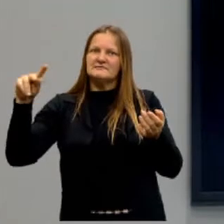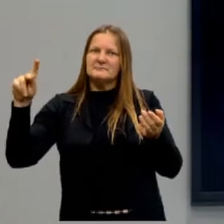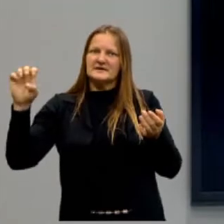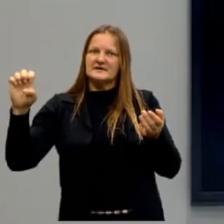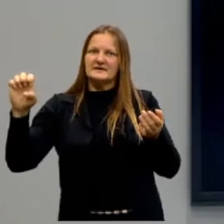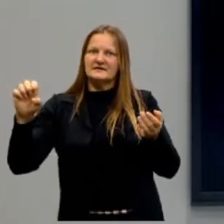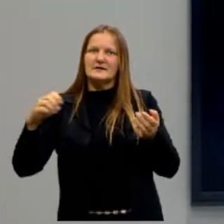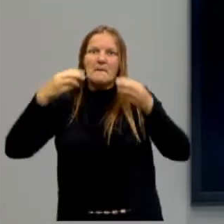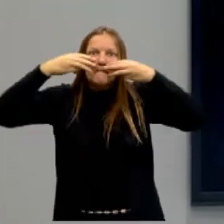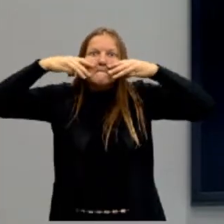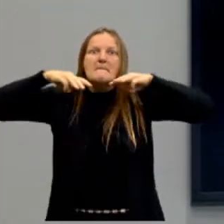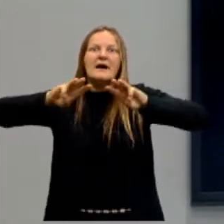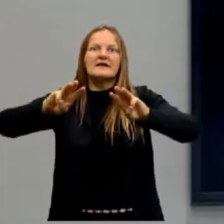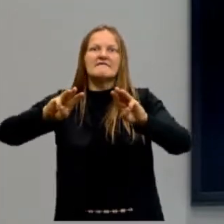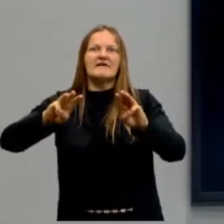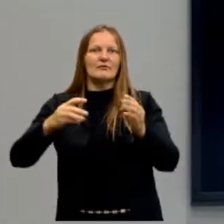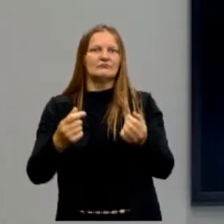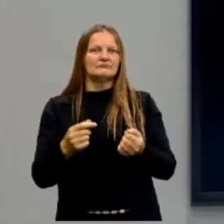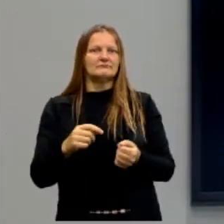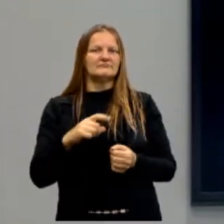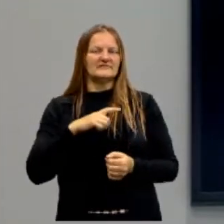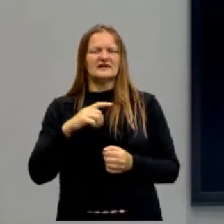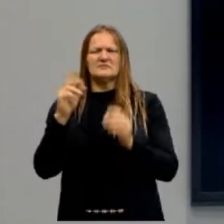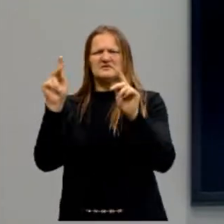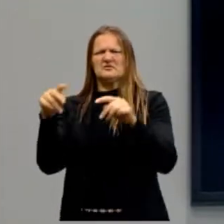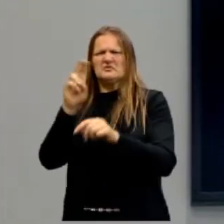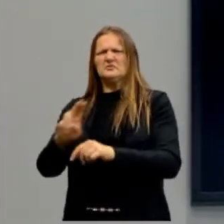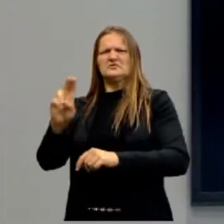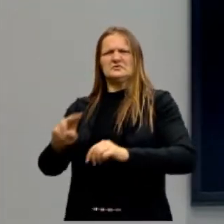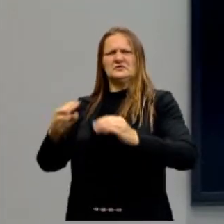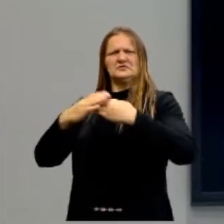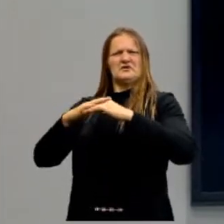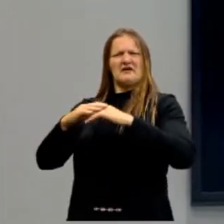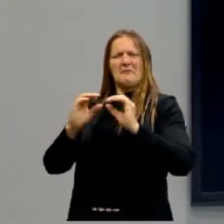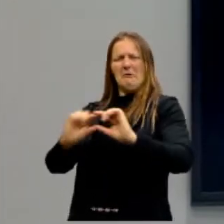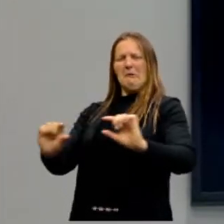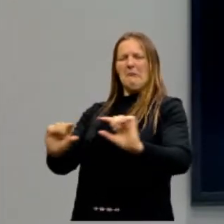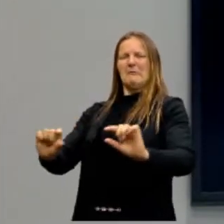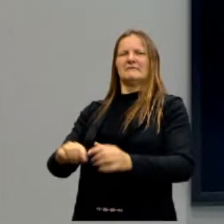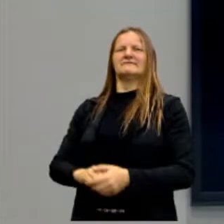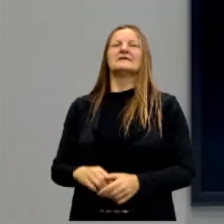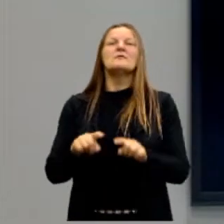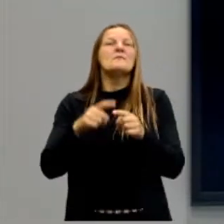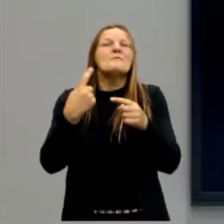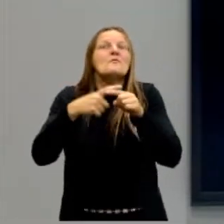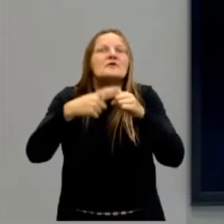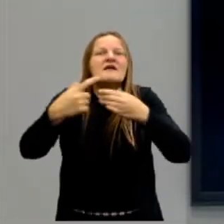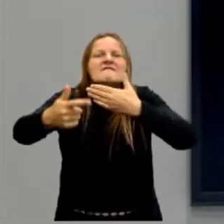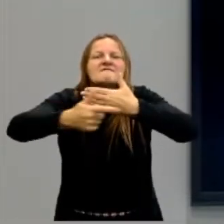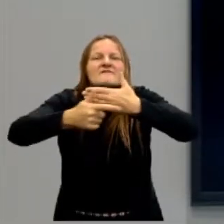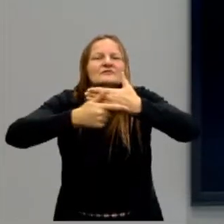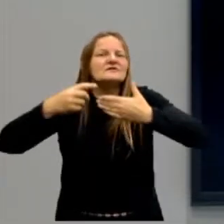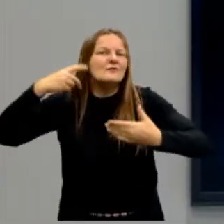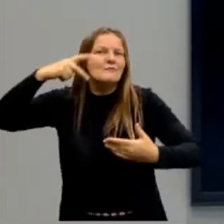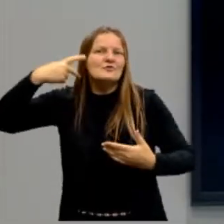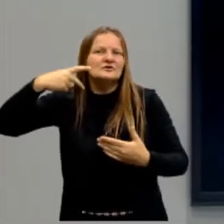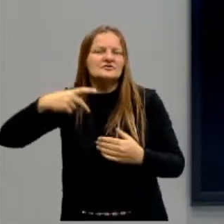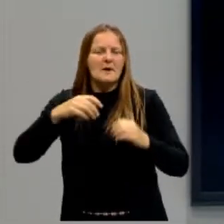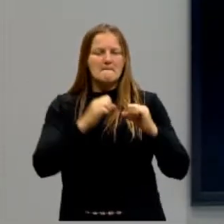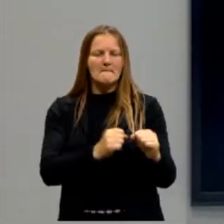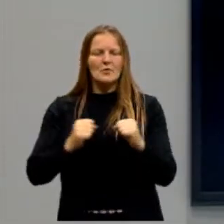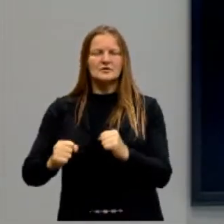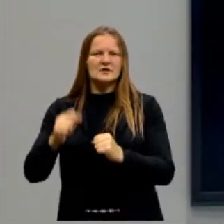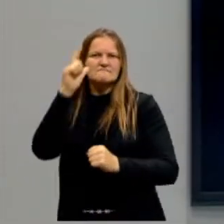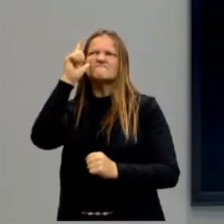traduziu por aí, deixou essa frase de para-choque de caminhão. Quer dizer o quê? Qual a finalidade da política? Conquista e a manutenção do poder.